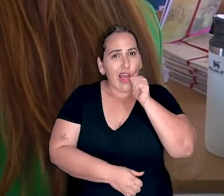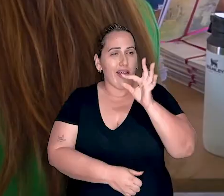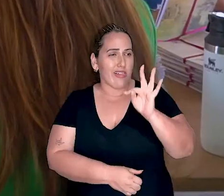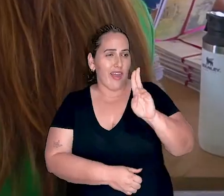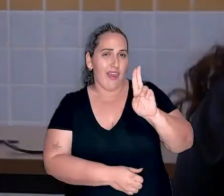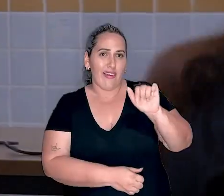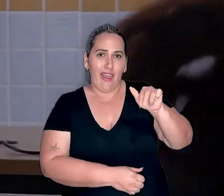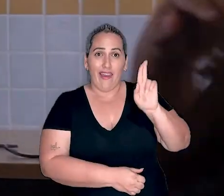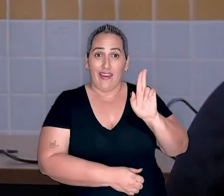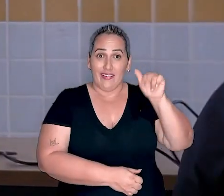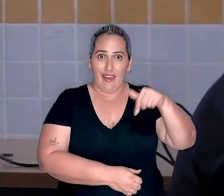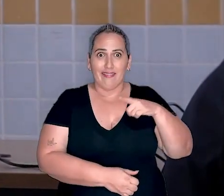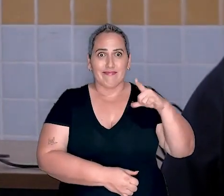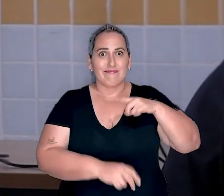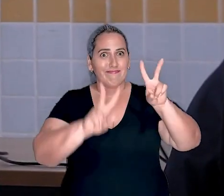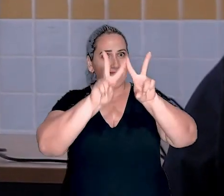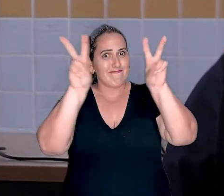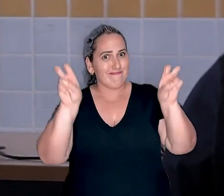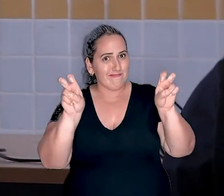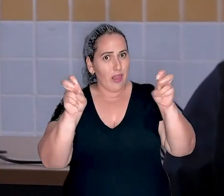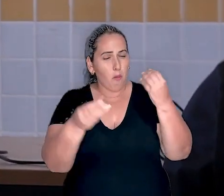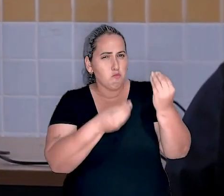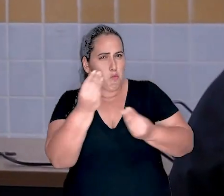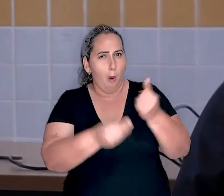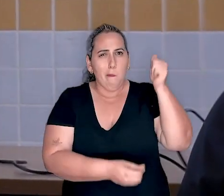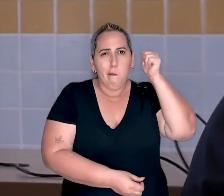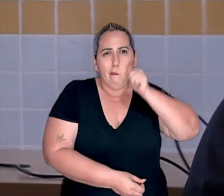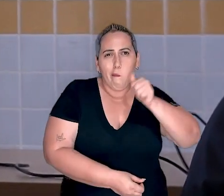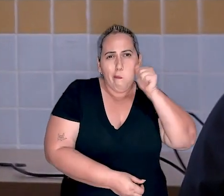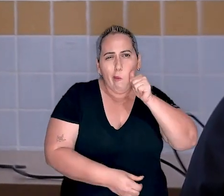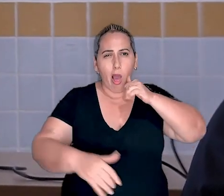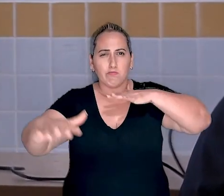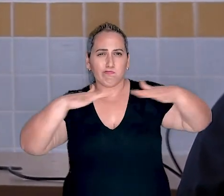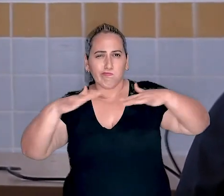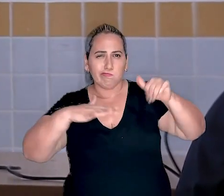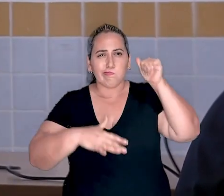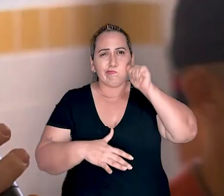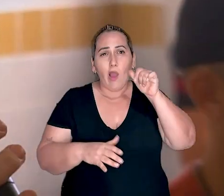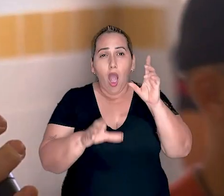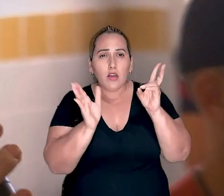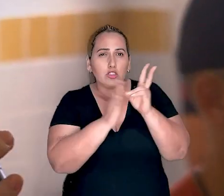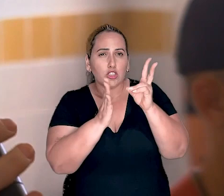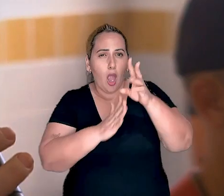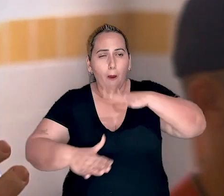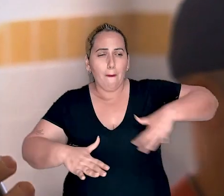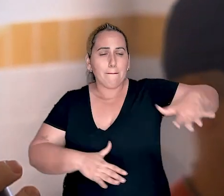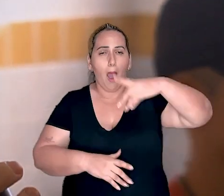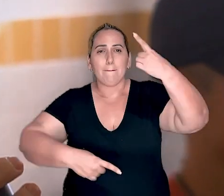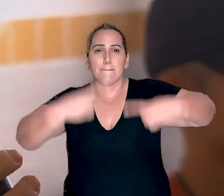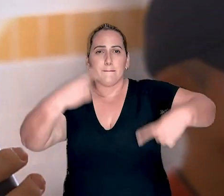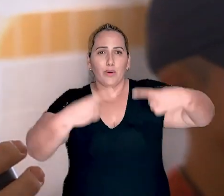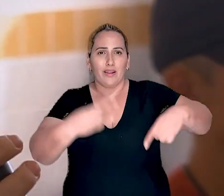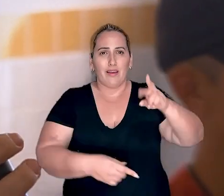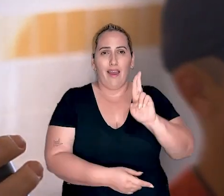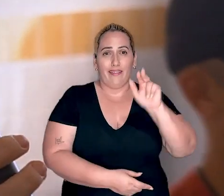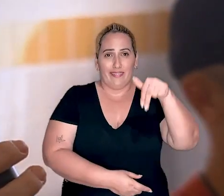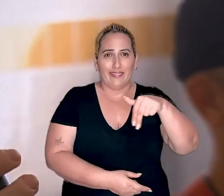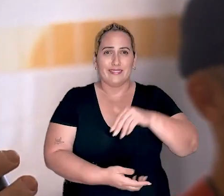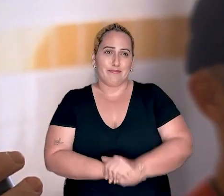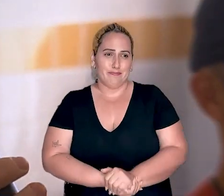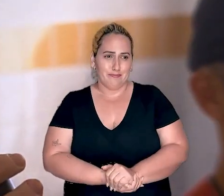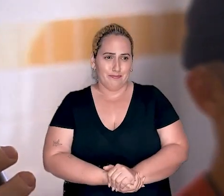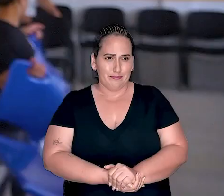TRRN e teve como tema Formas de Integração da Mulher Indígena no Espaço Político do RN.